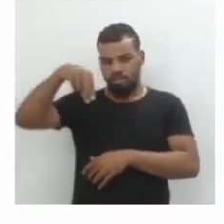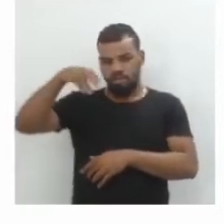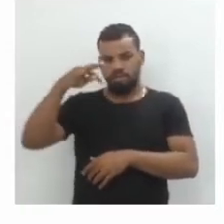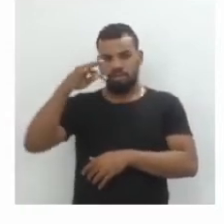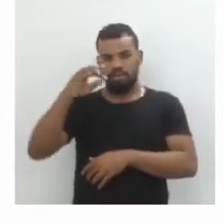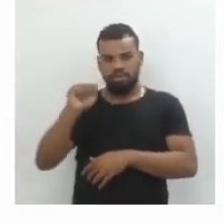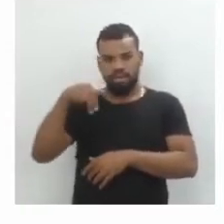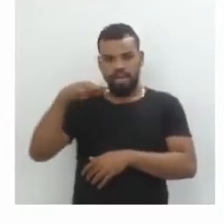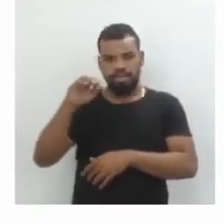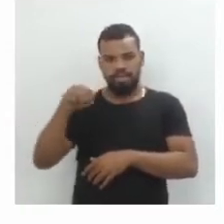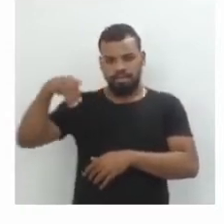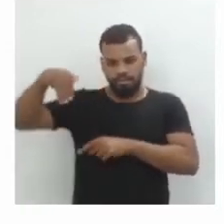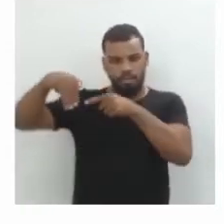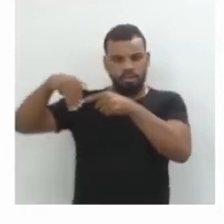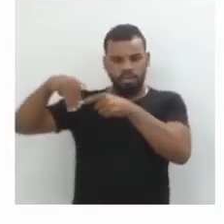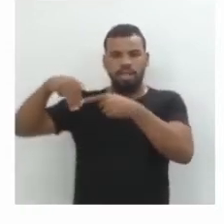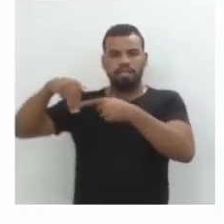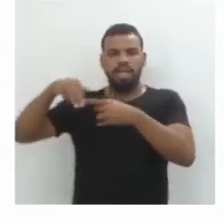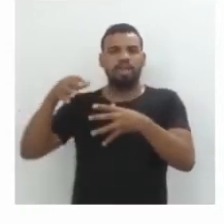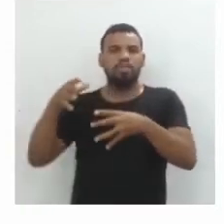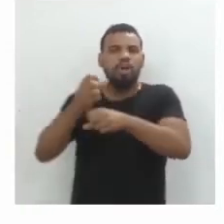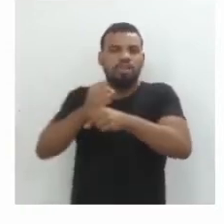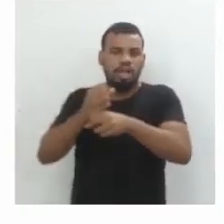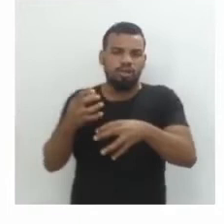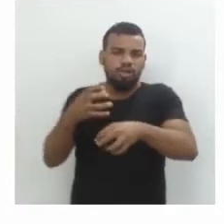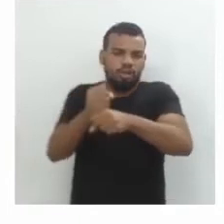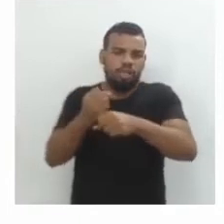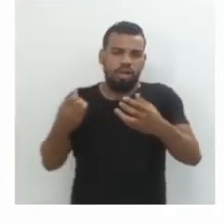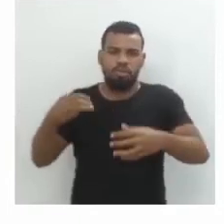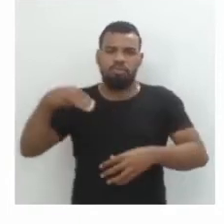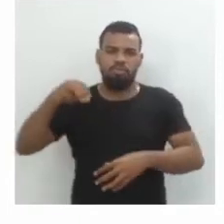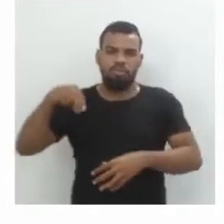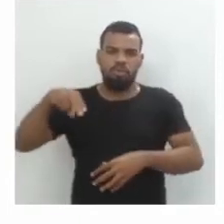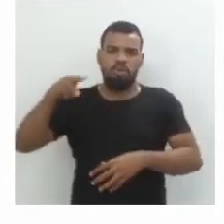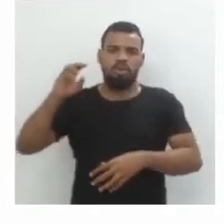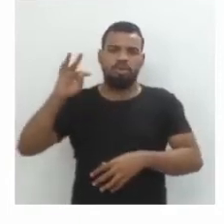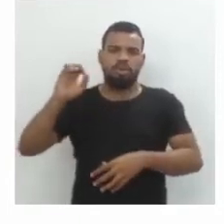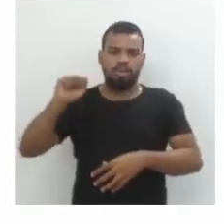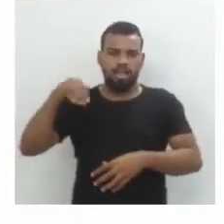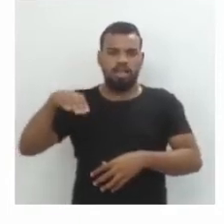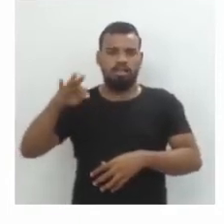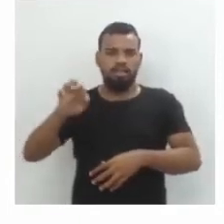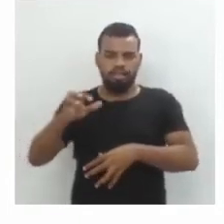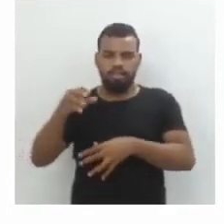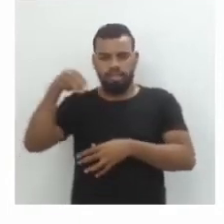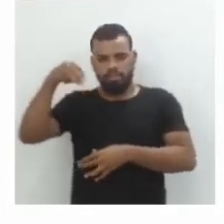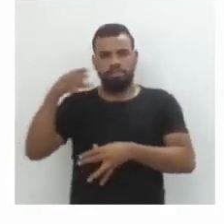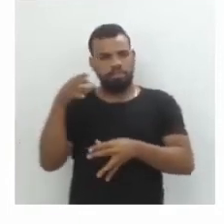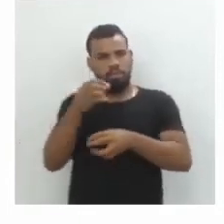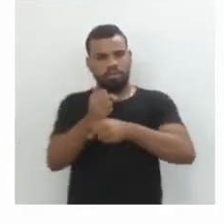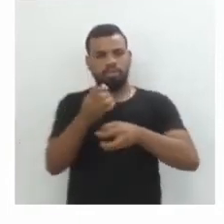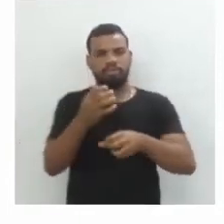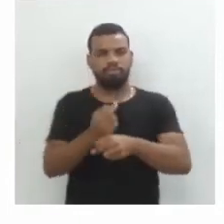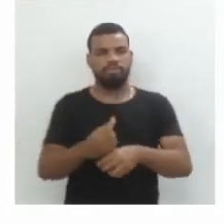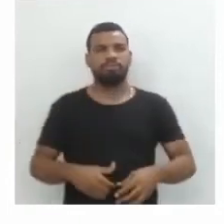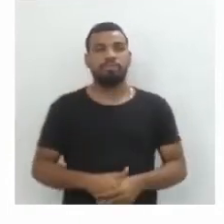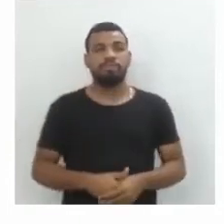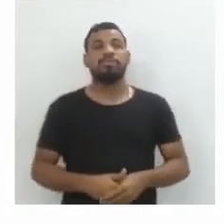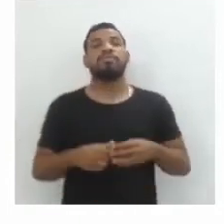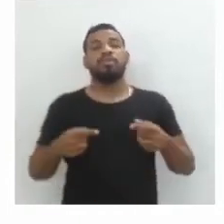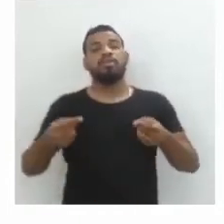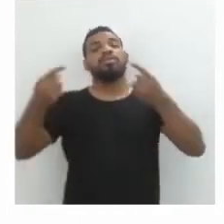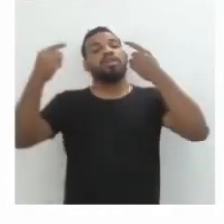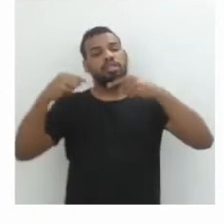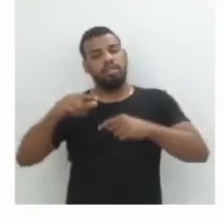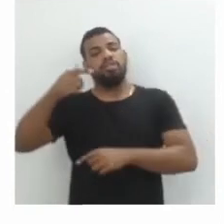a juros compostos, a gente vai pegar a forma geral dos juros compostos. Os dados são os mesmos, 16 mil capital, a taxa 0